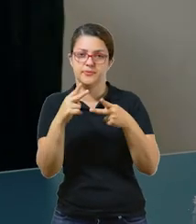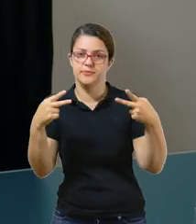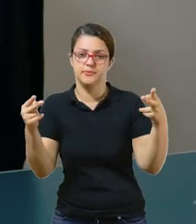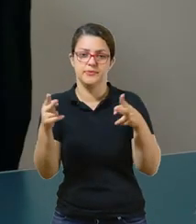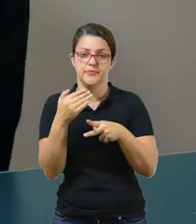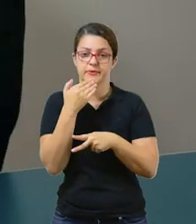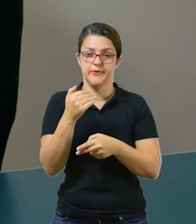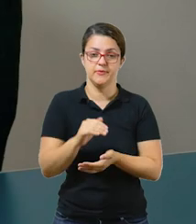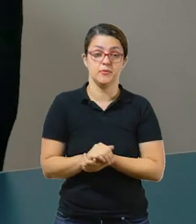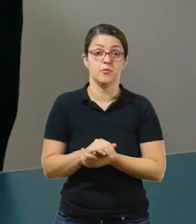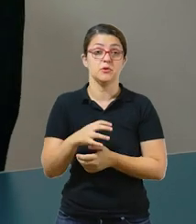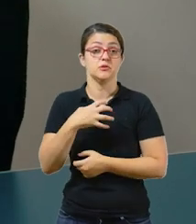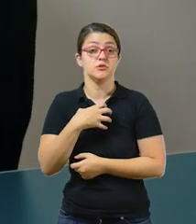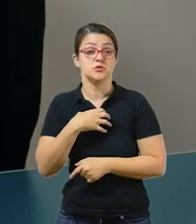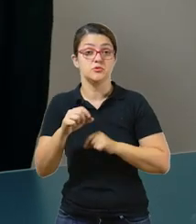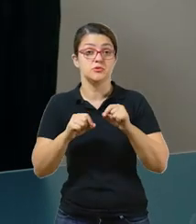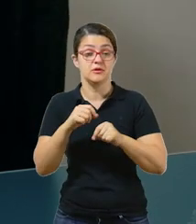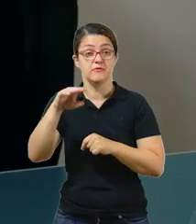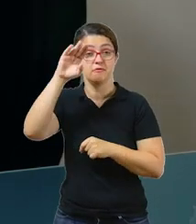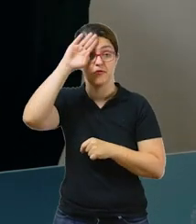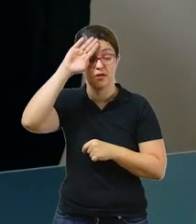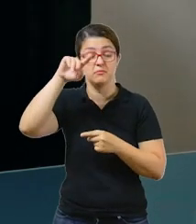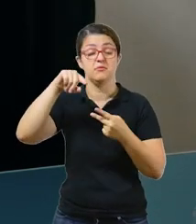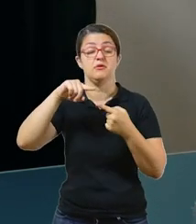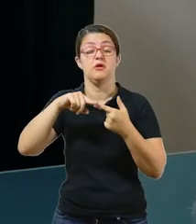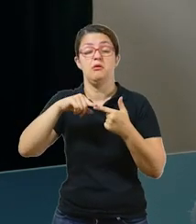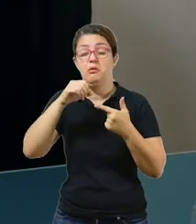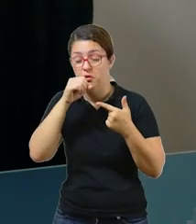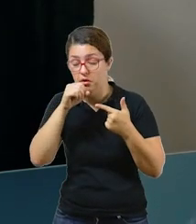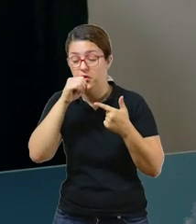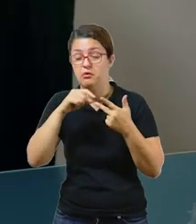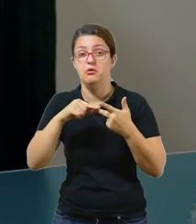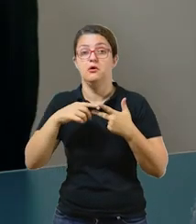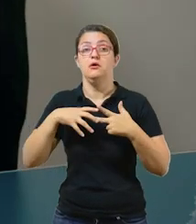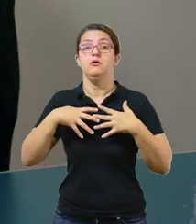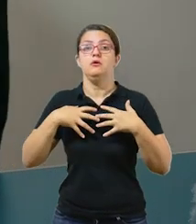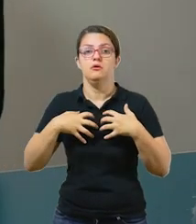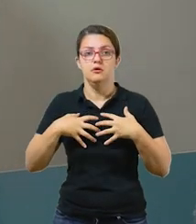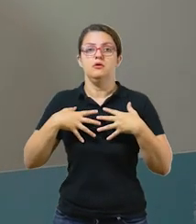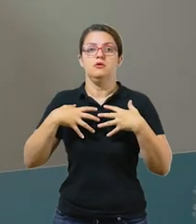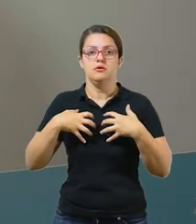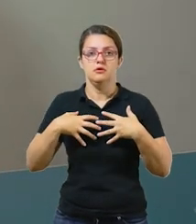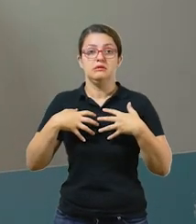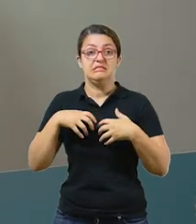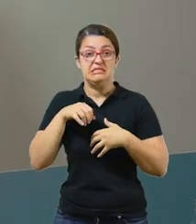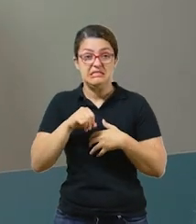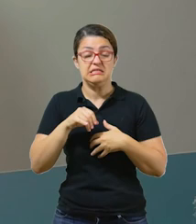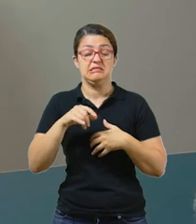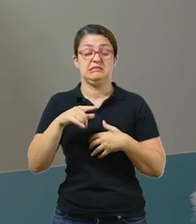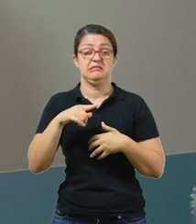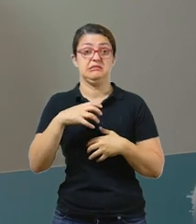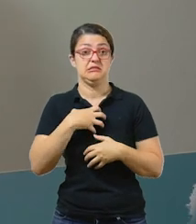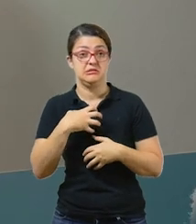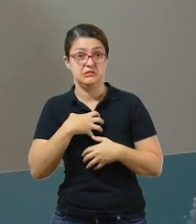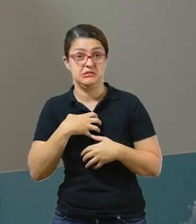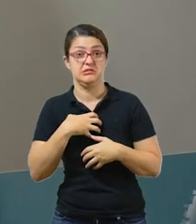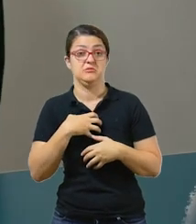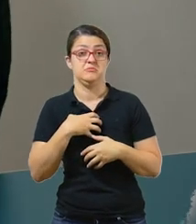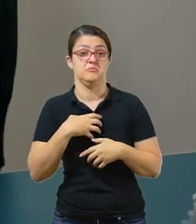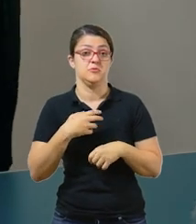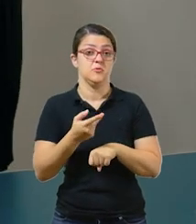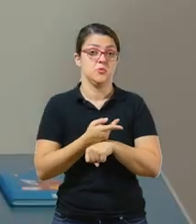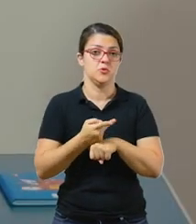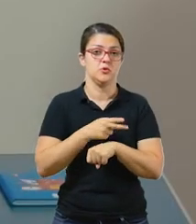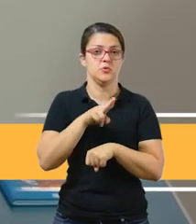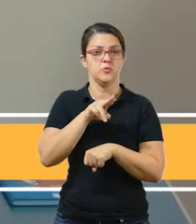como a gente já sabe, são... Febre, tosse ou dificuldade de respirar. Se você apresentar alguns desses sintomas, procure o posto